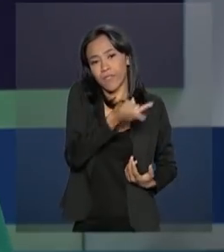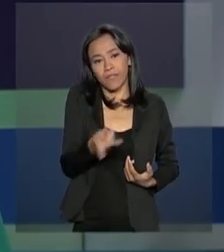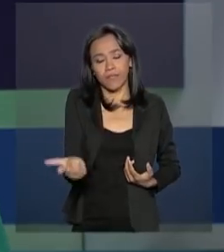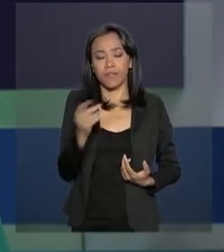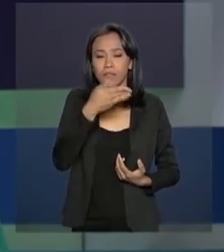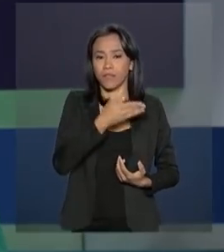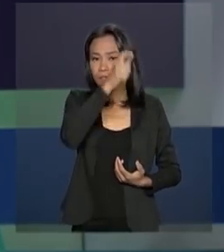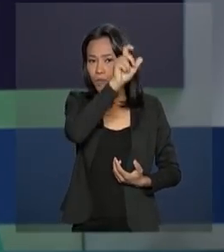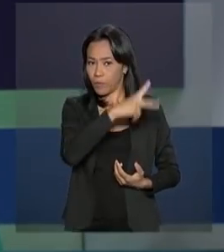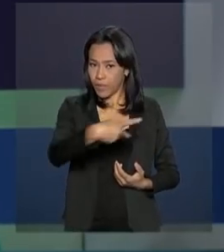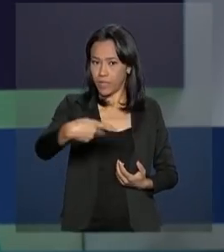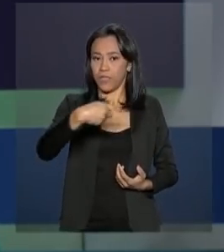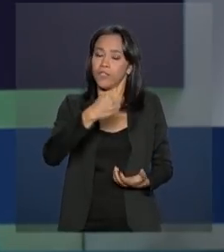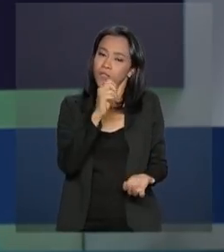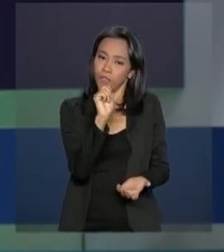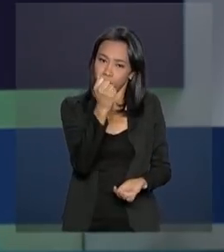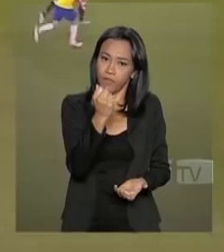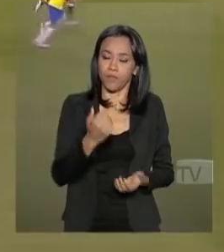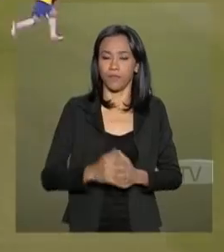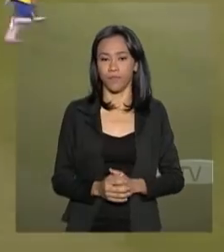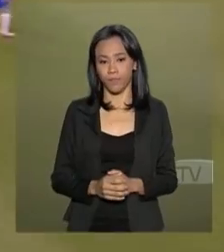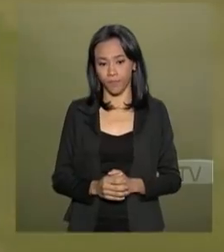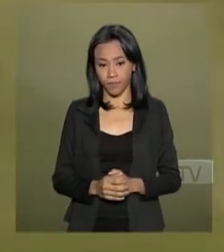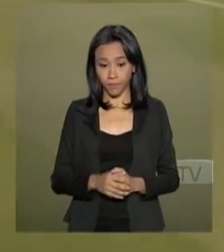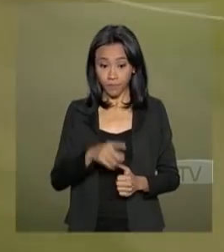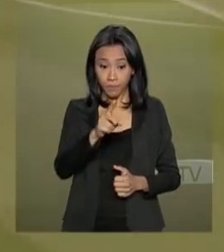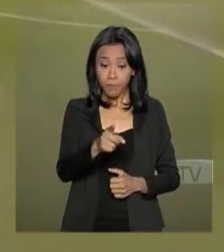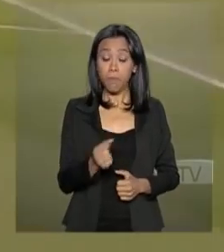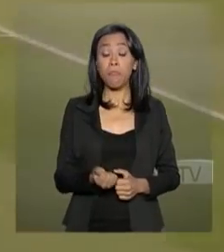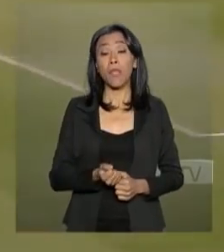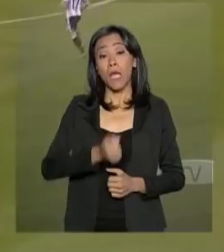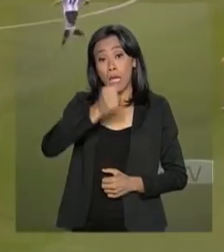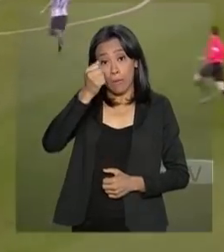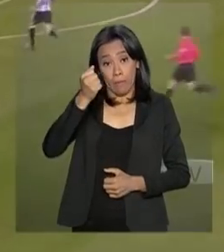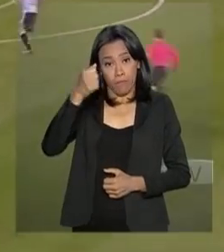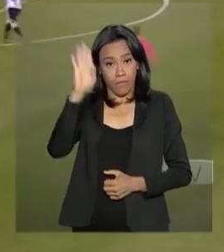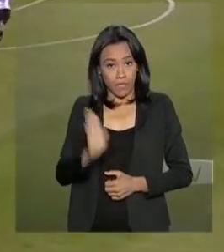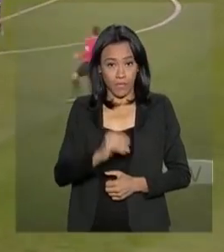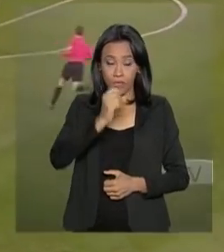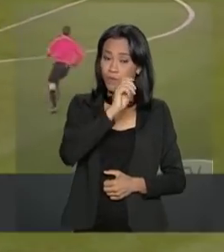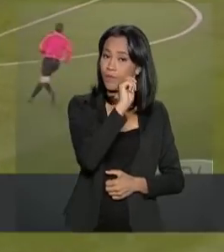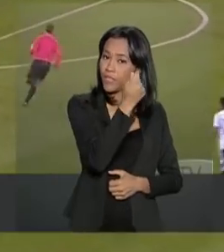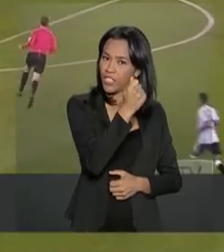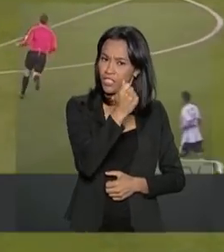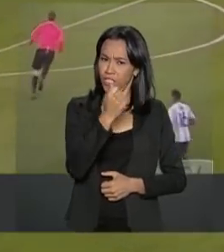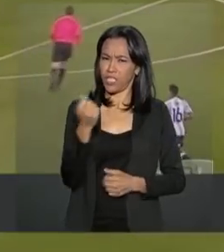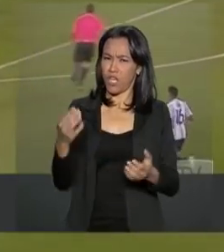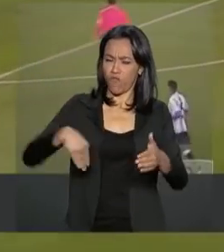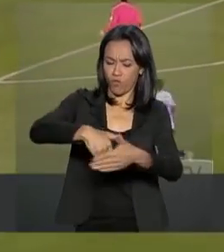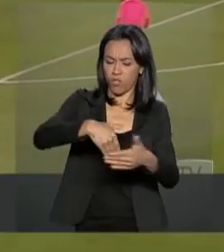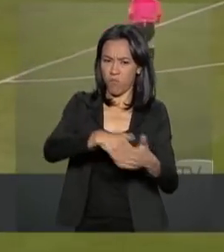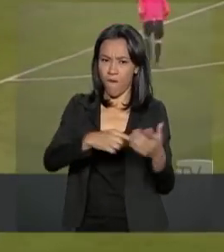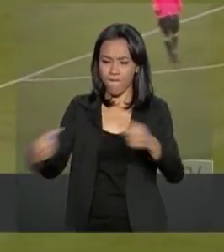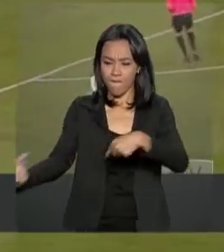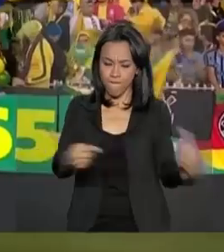da Argentina ao Brasil. Brasil e Argentina, rivais no futebol.